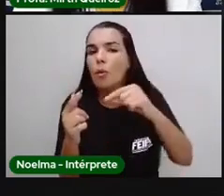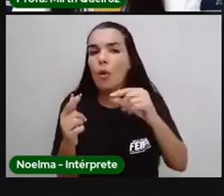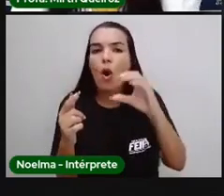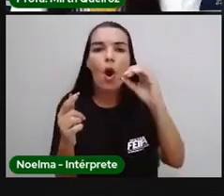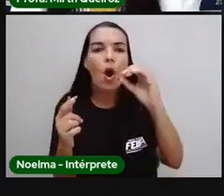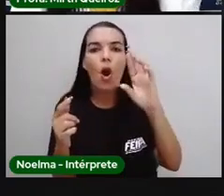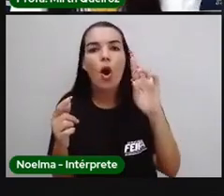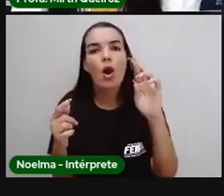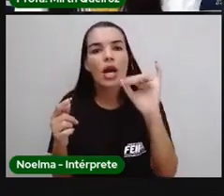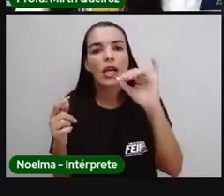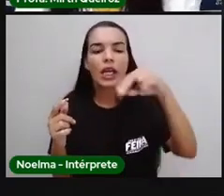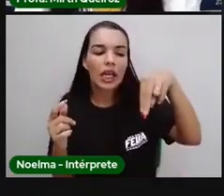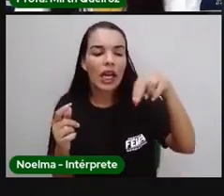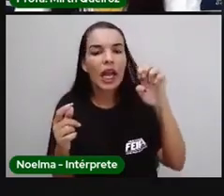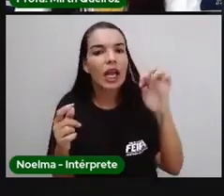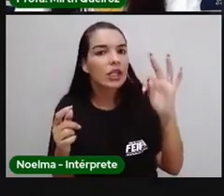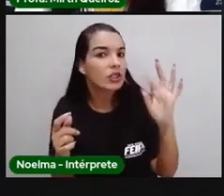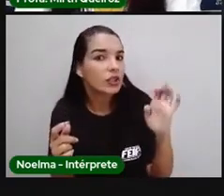aqui do outro lado, não.